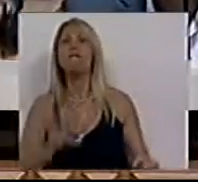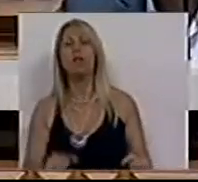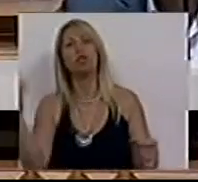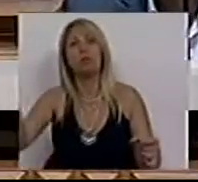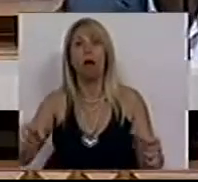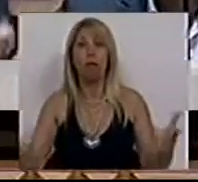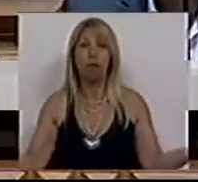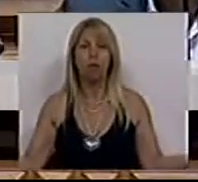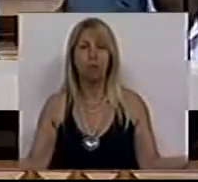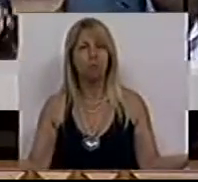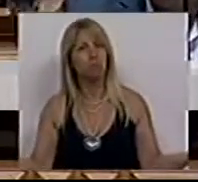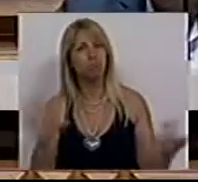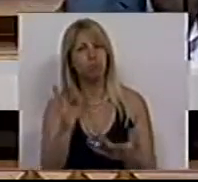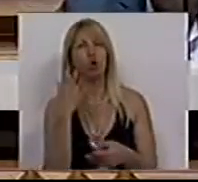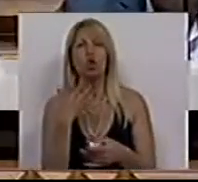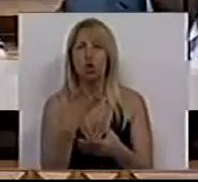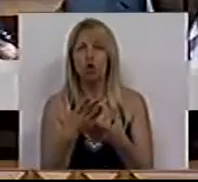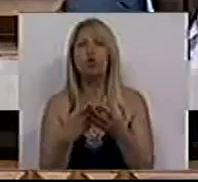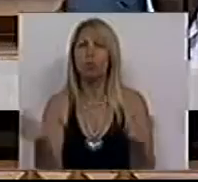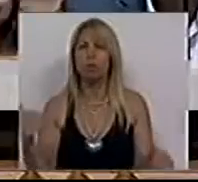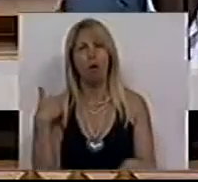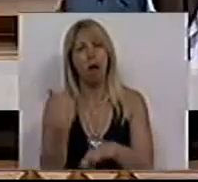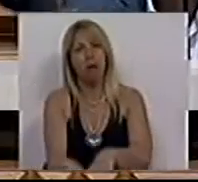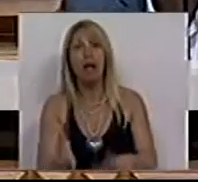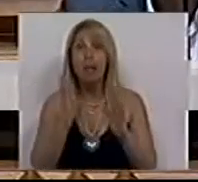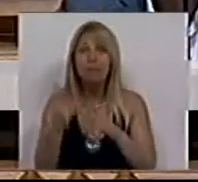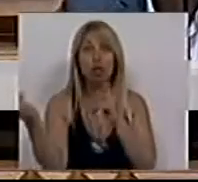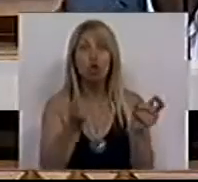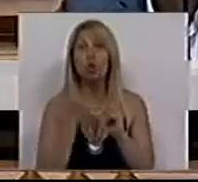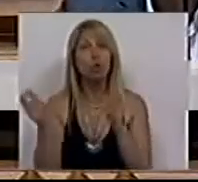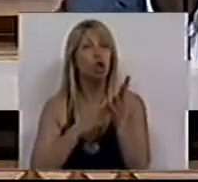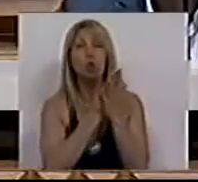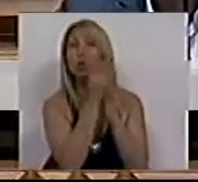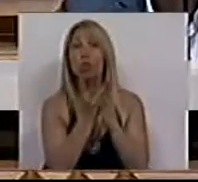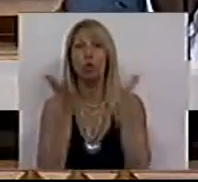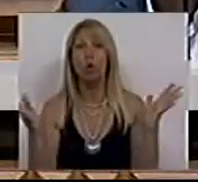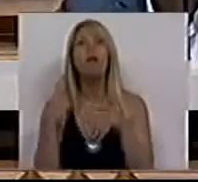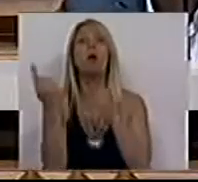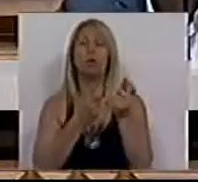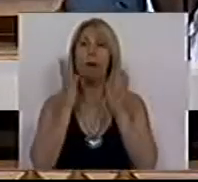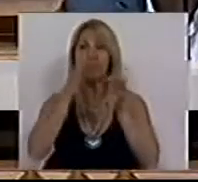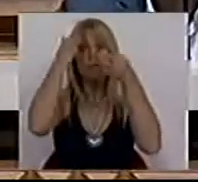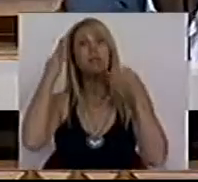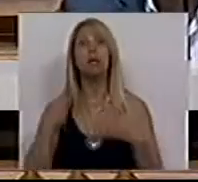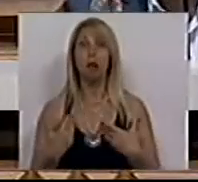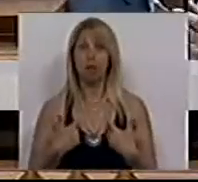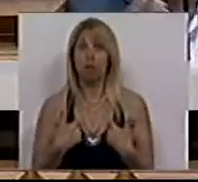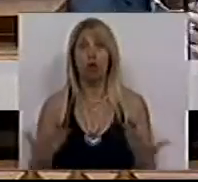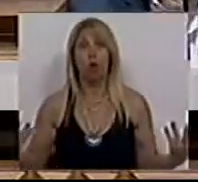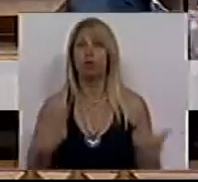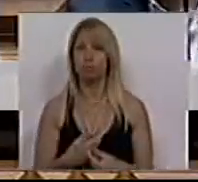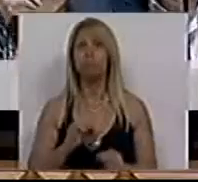atraso. São as soluções de atraso. É tudo isto que é preciso discutir e é esse debate que merece toda a seriedade, pelo menos da nossa parte.